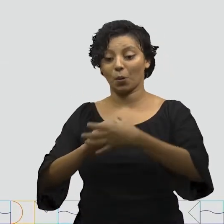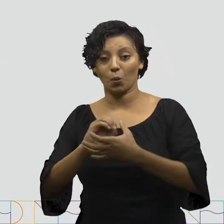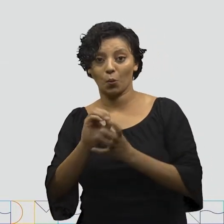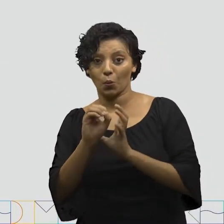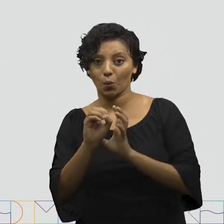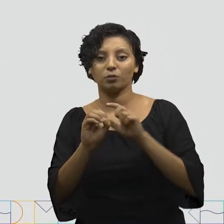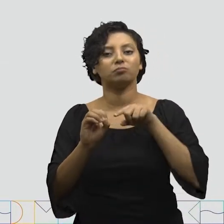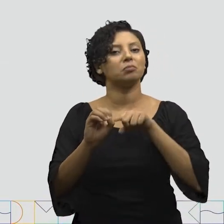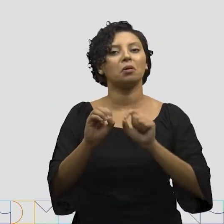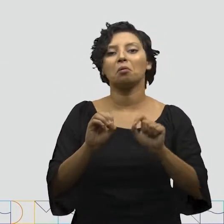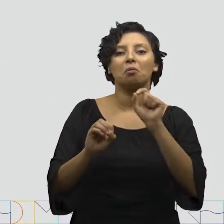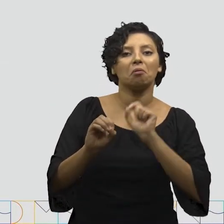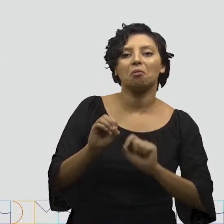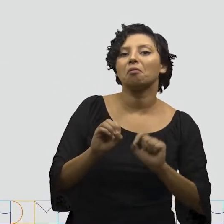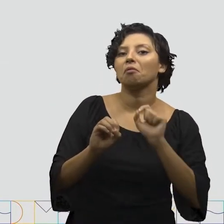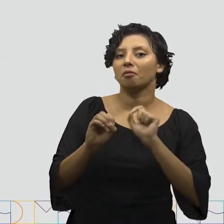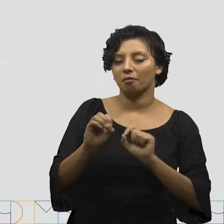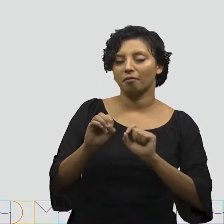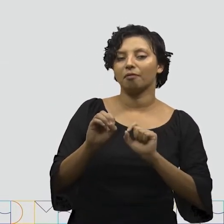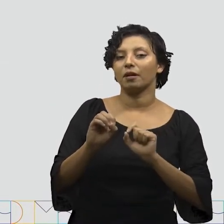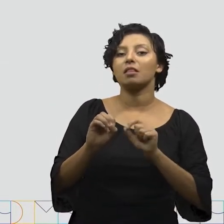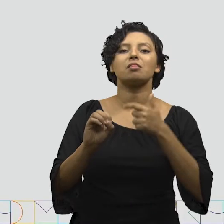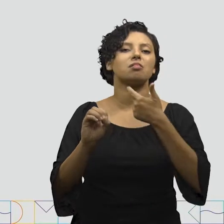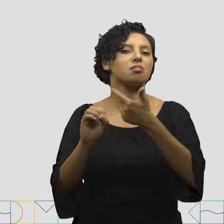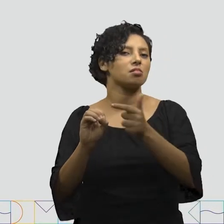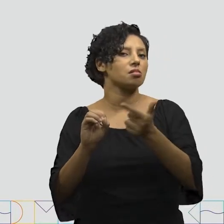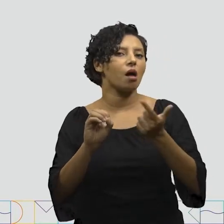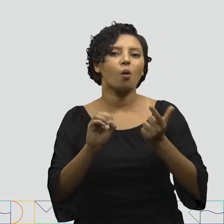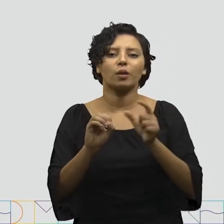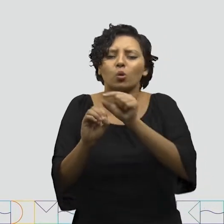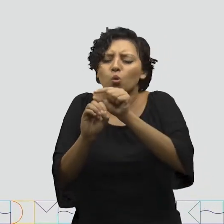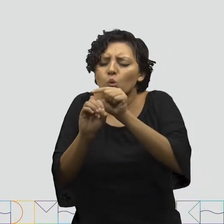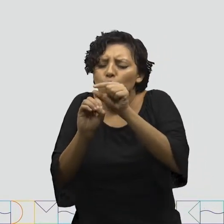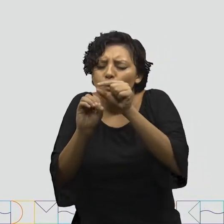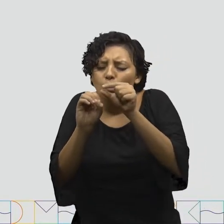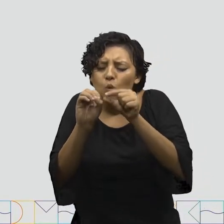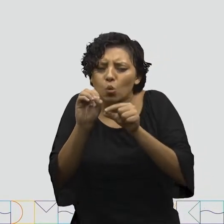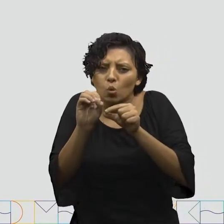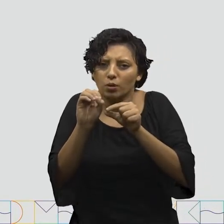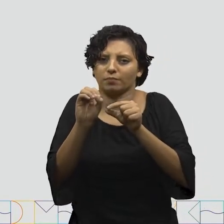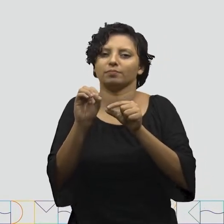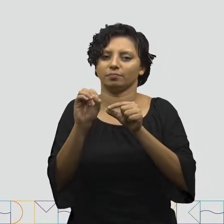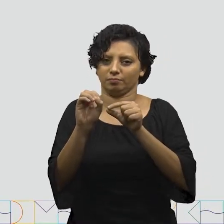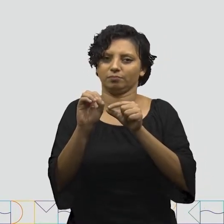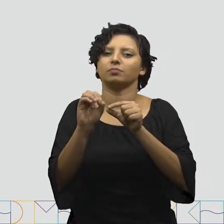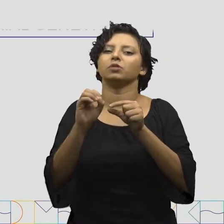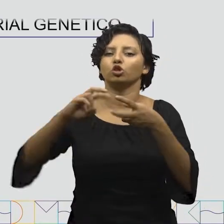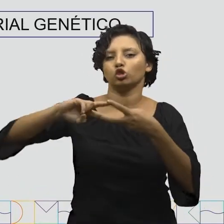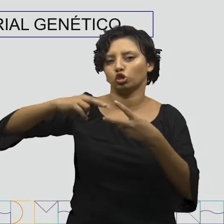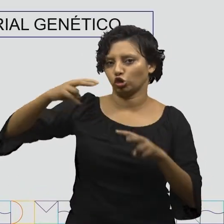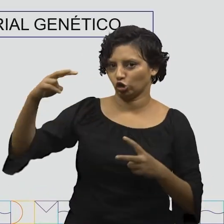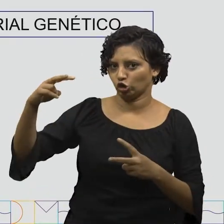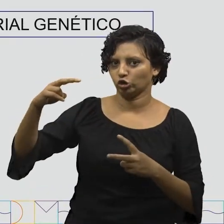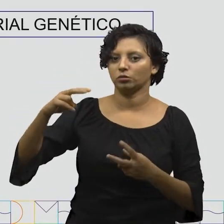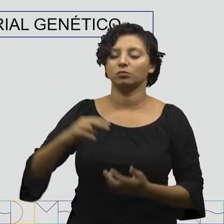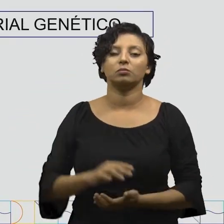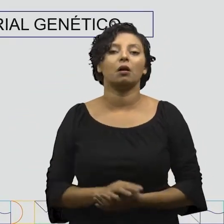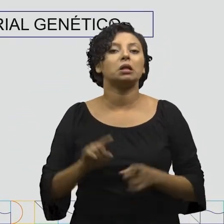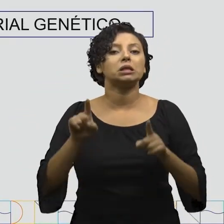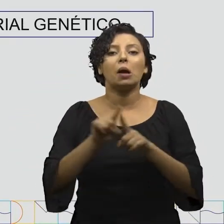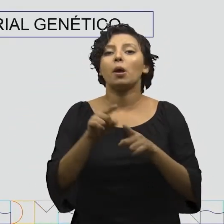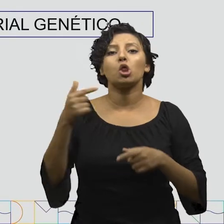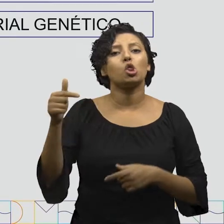procariontes não apresentam essa membrana em volta do material genético, e nem